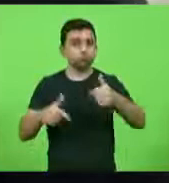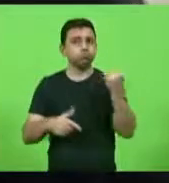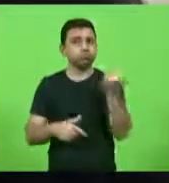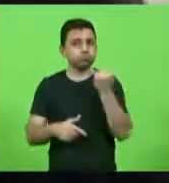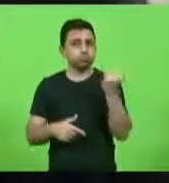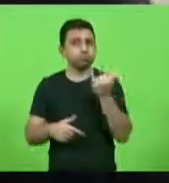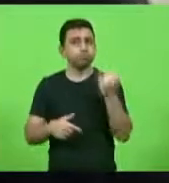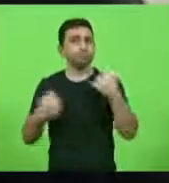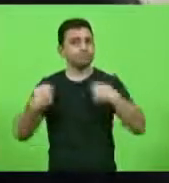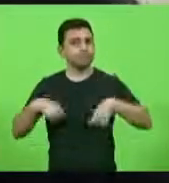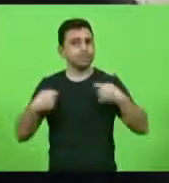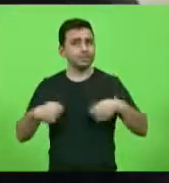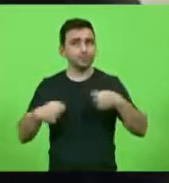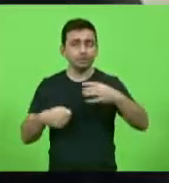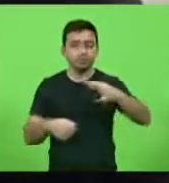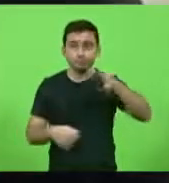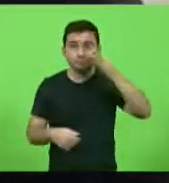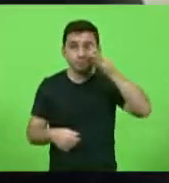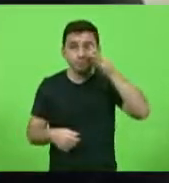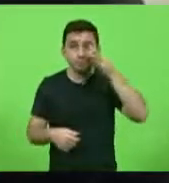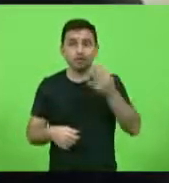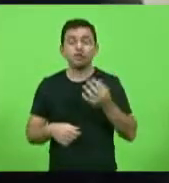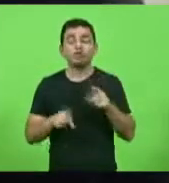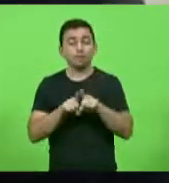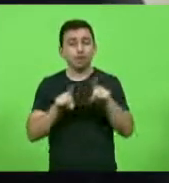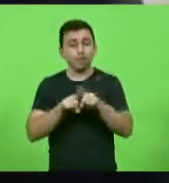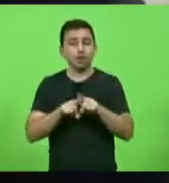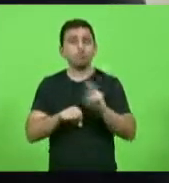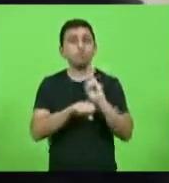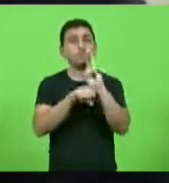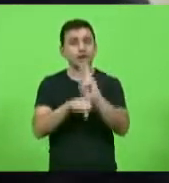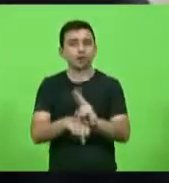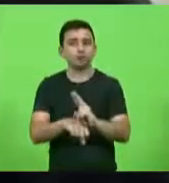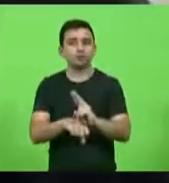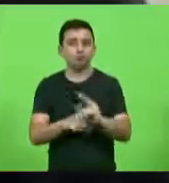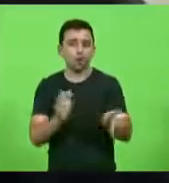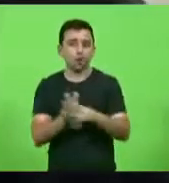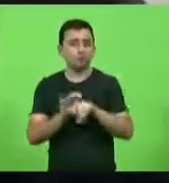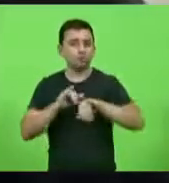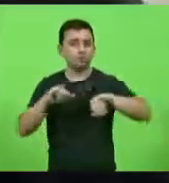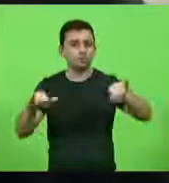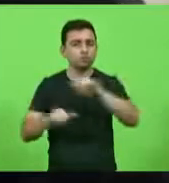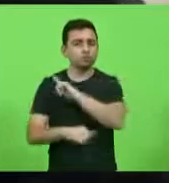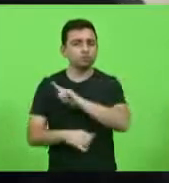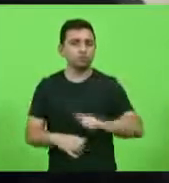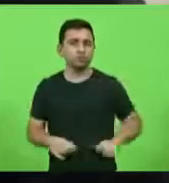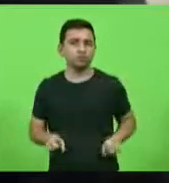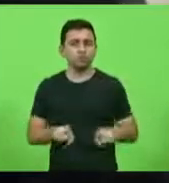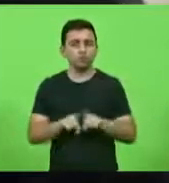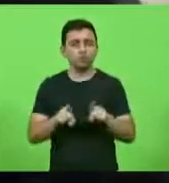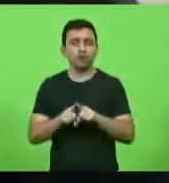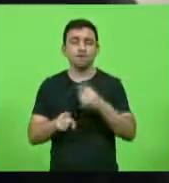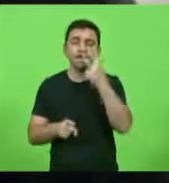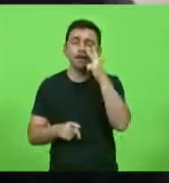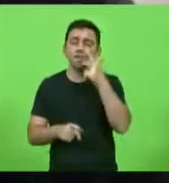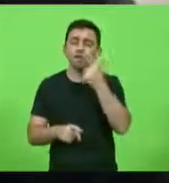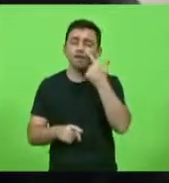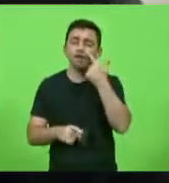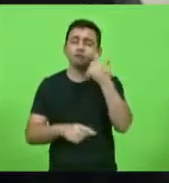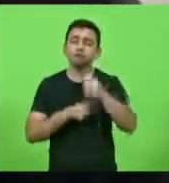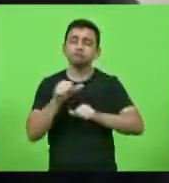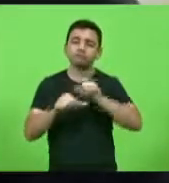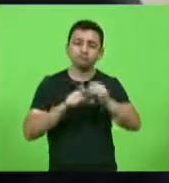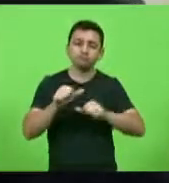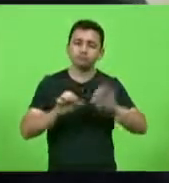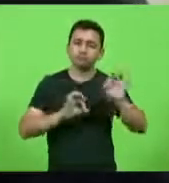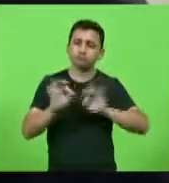precisamos também acompanhar o acesso aos linhas de crédito anunciados pelo governo e apontar os ajustes necessários para que todos possam ter oportunidade